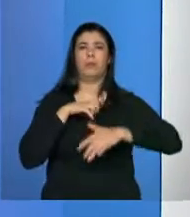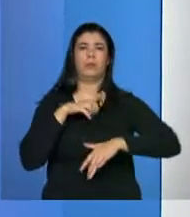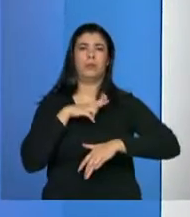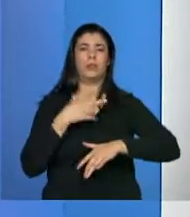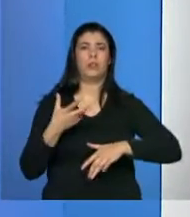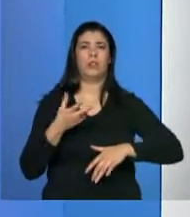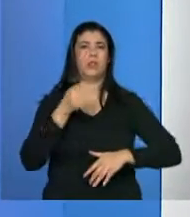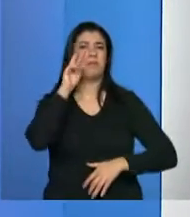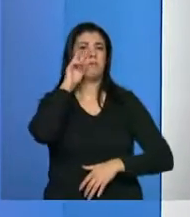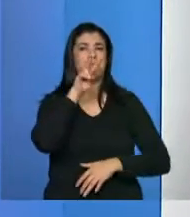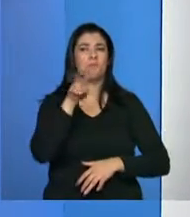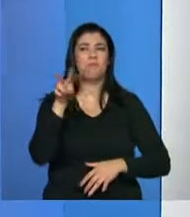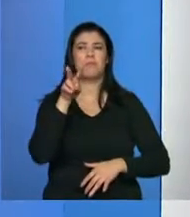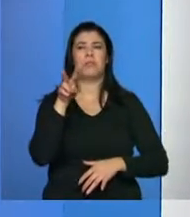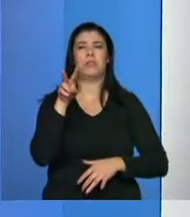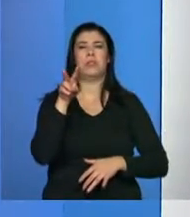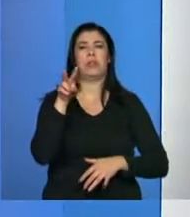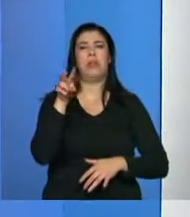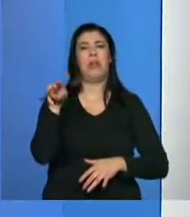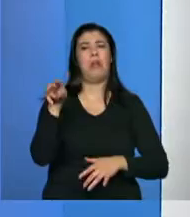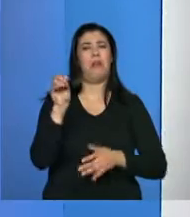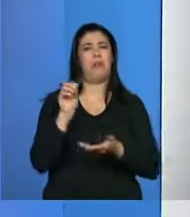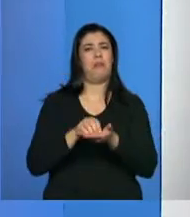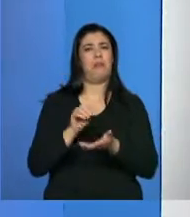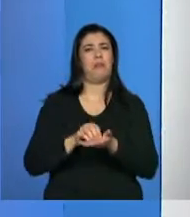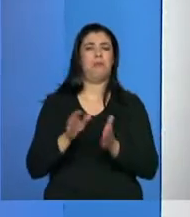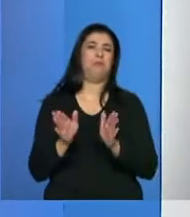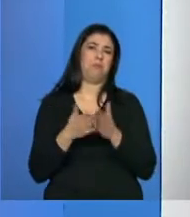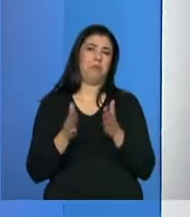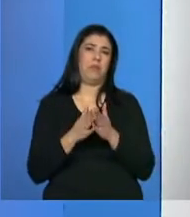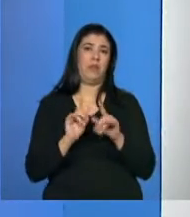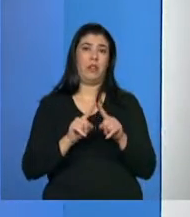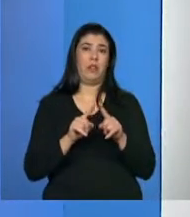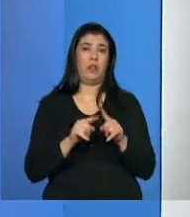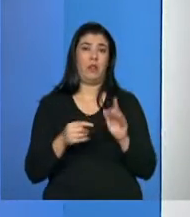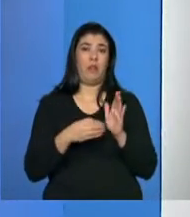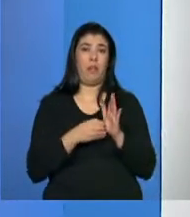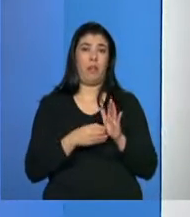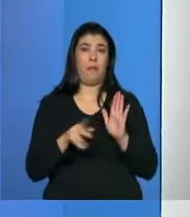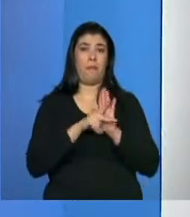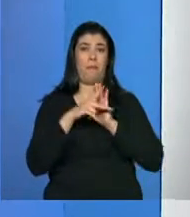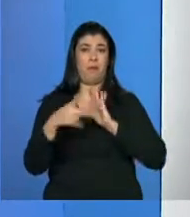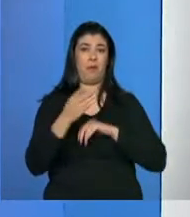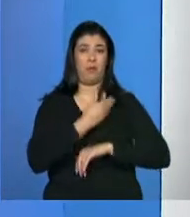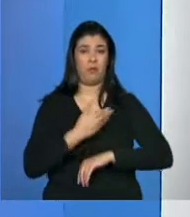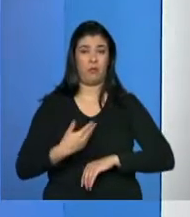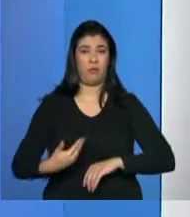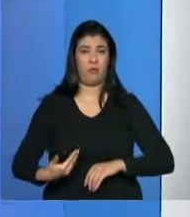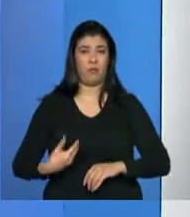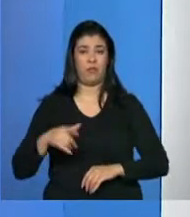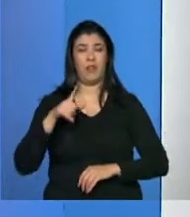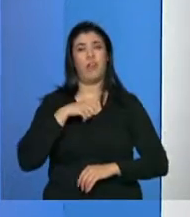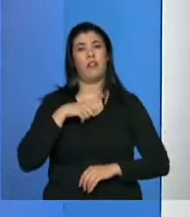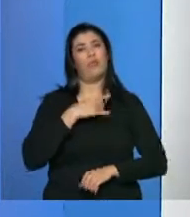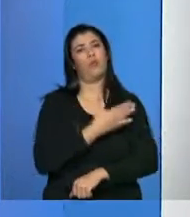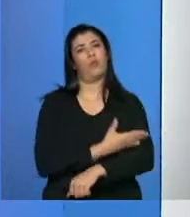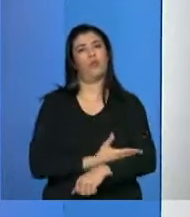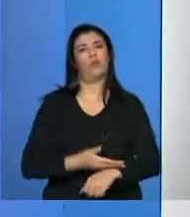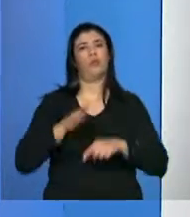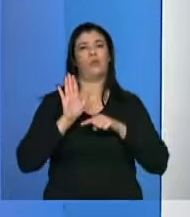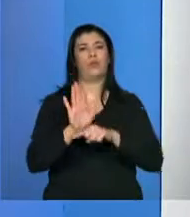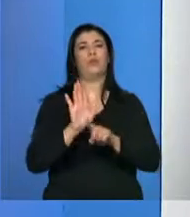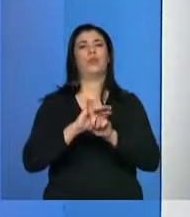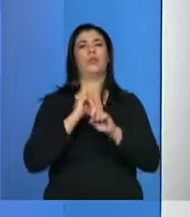olhando para uma situação de carência. É a assistência social, que já está muito acostumada a olhar para a situação de carência, está muito